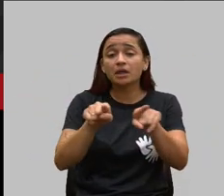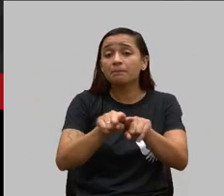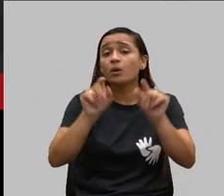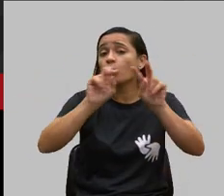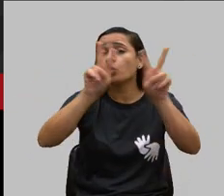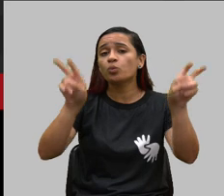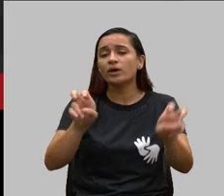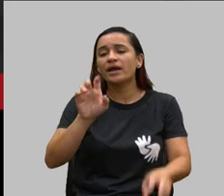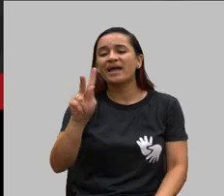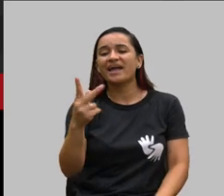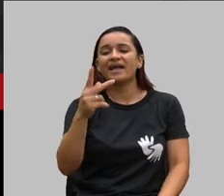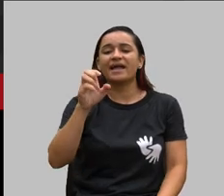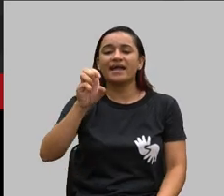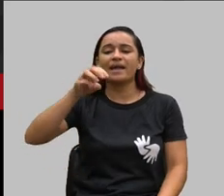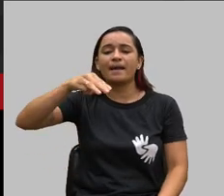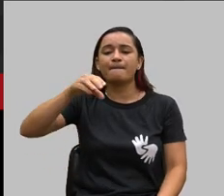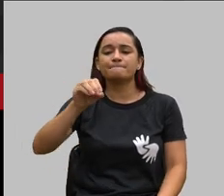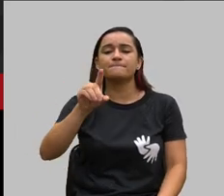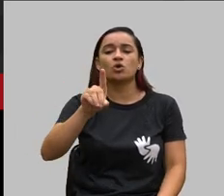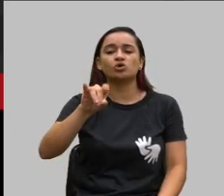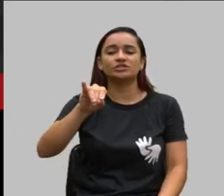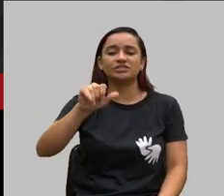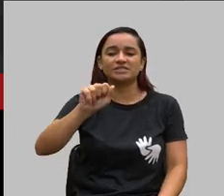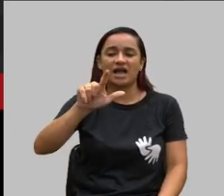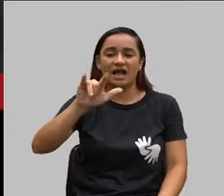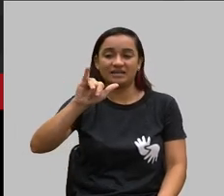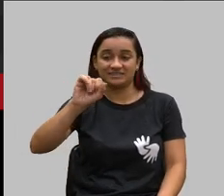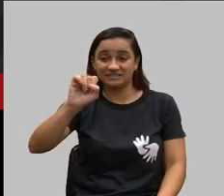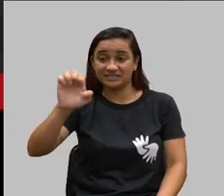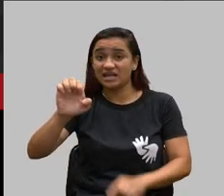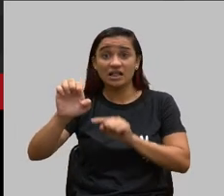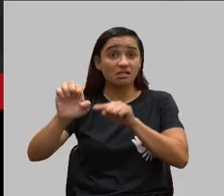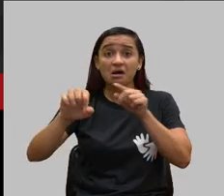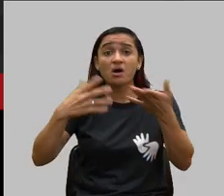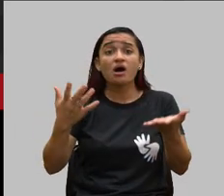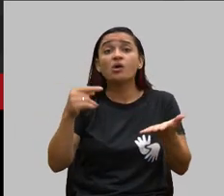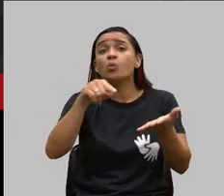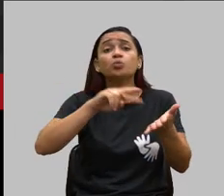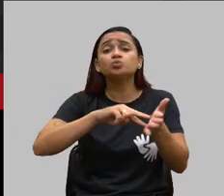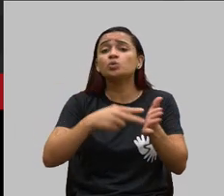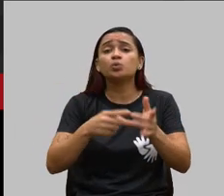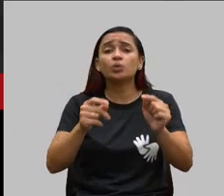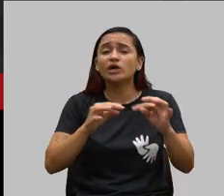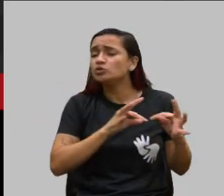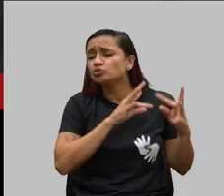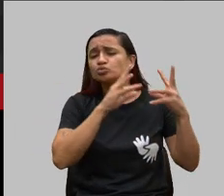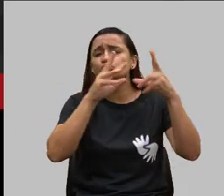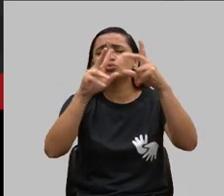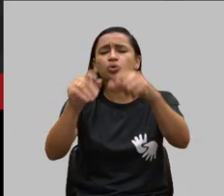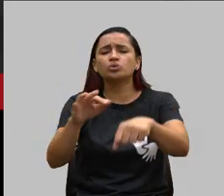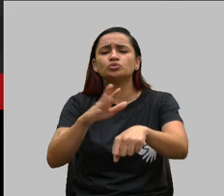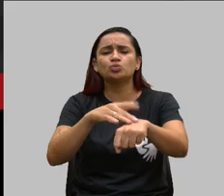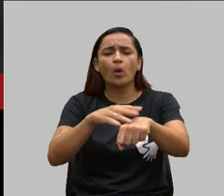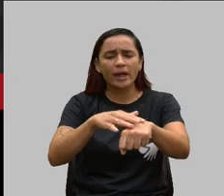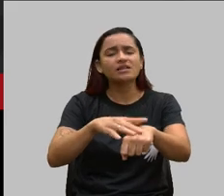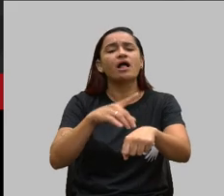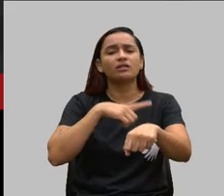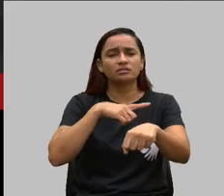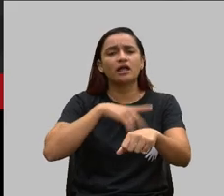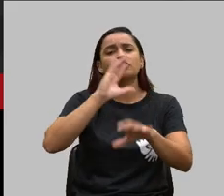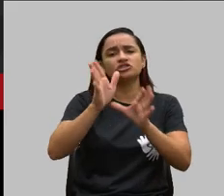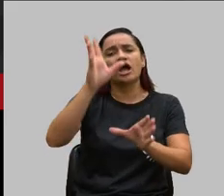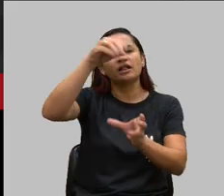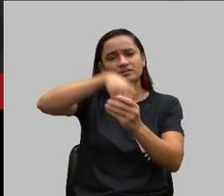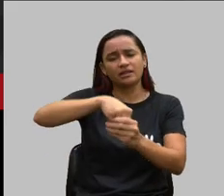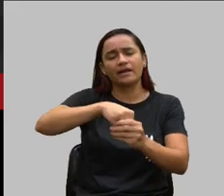integral é a cobertura de todas as doenças que estão na classificação de estatística internacional de saúde hoje